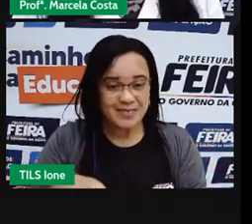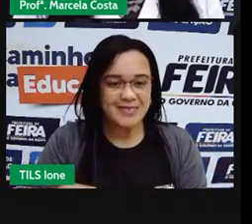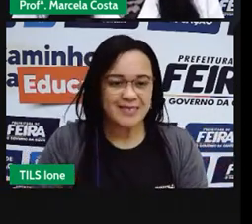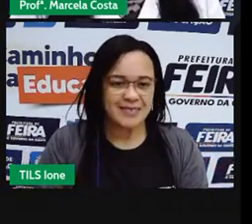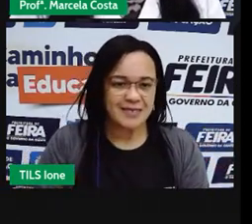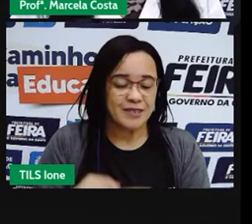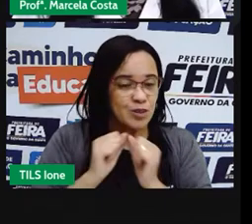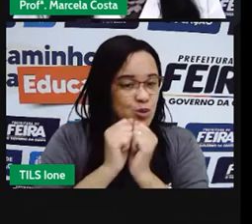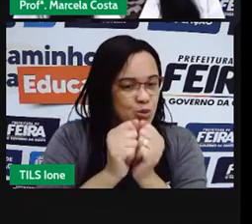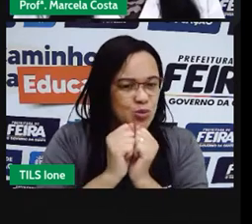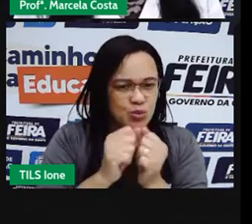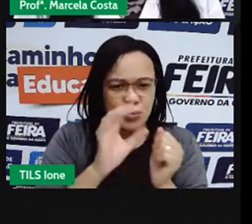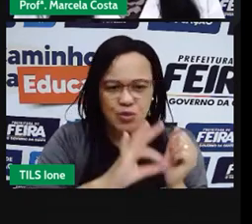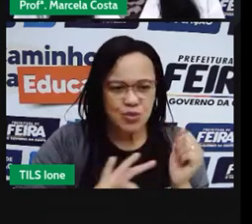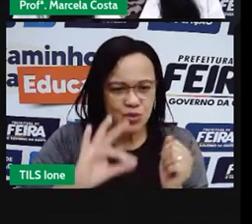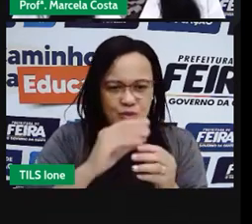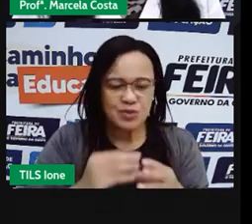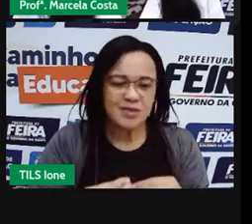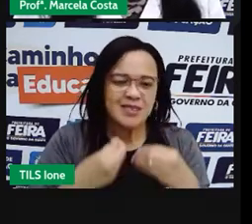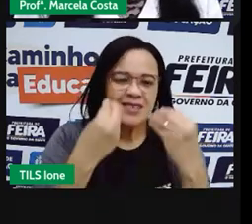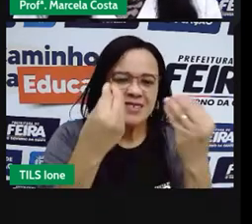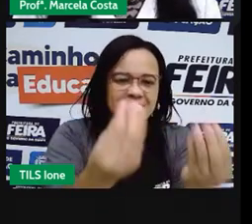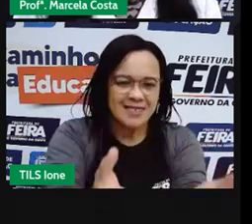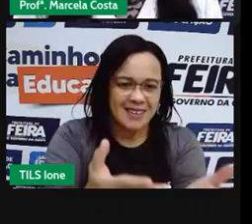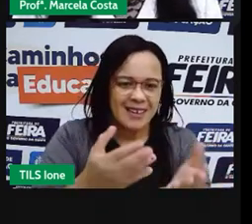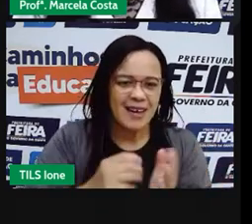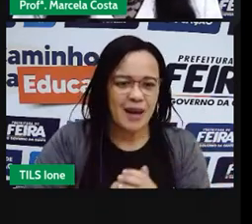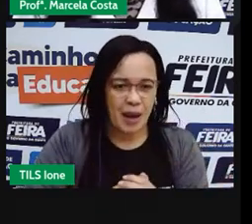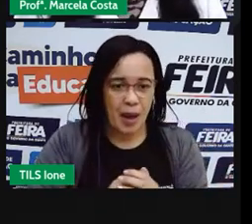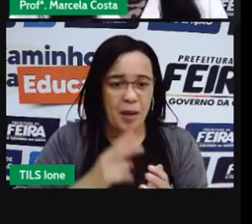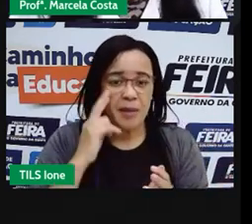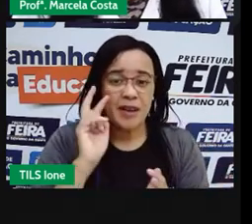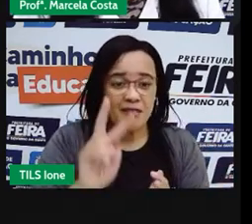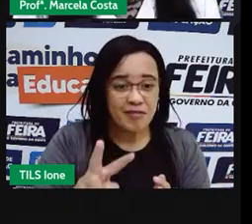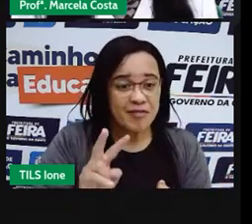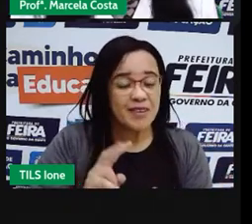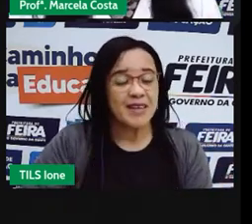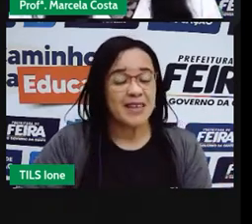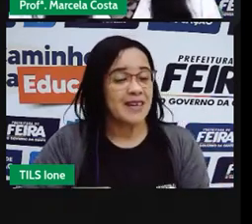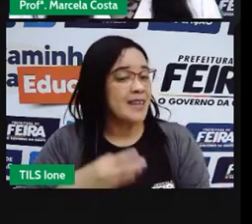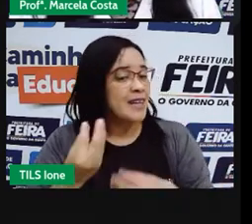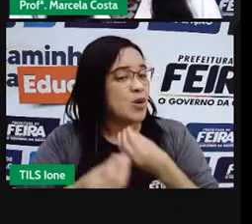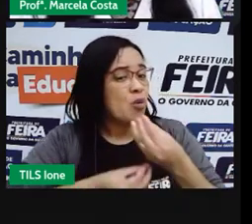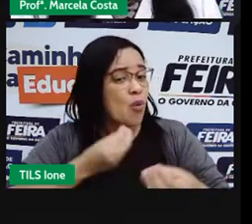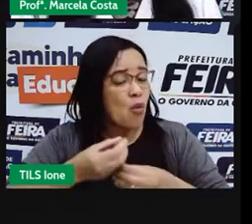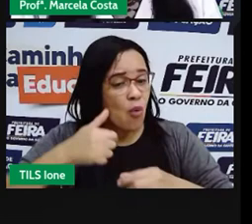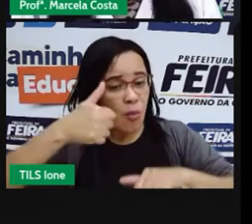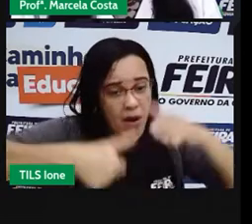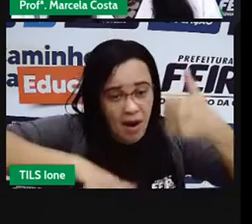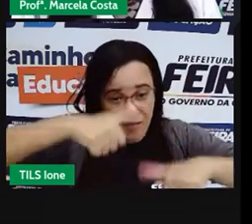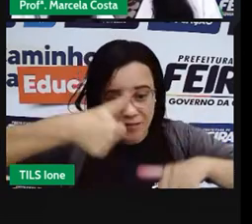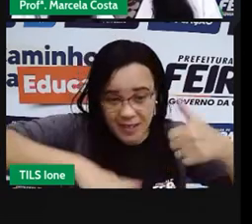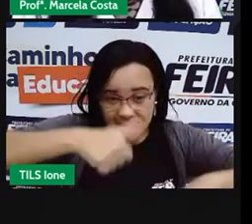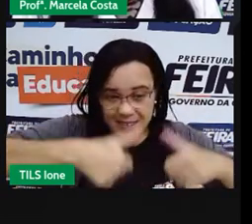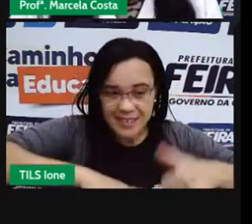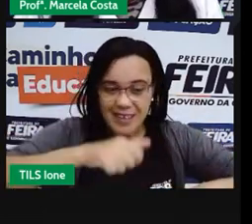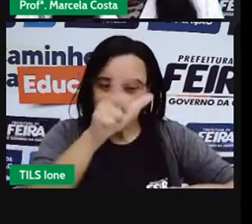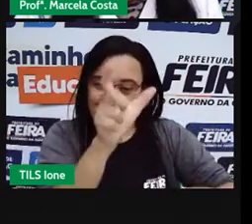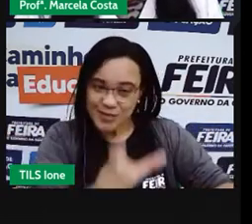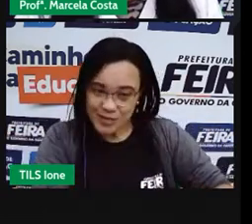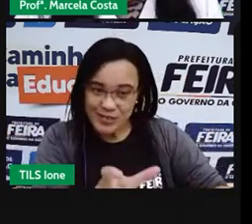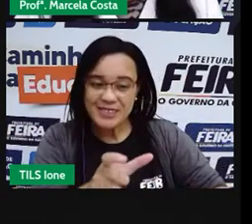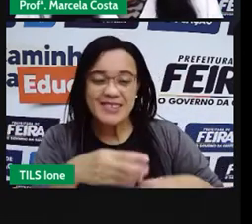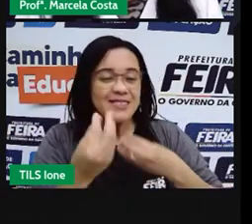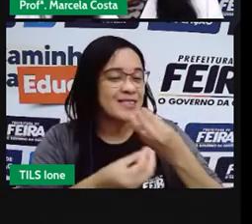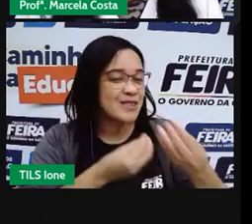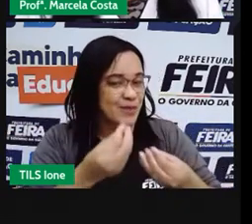Junto a tudo, entrega-se ela para que possa te avaliar, para saber que você está acompanhando a atividade do exercício pegador.